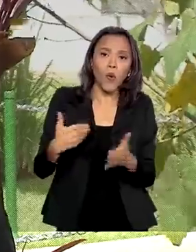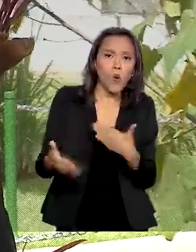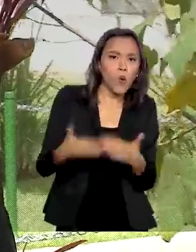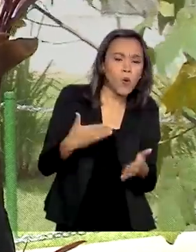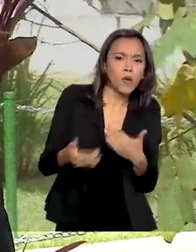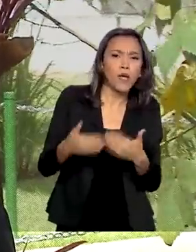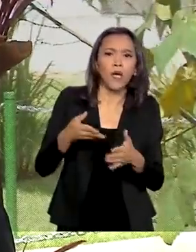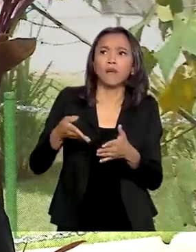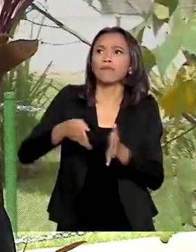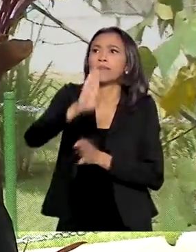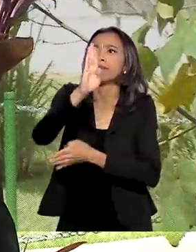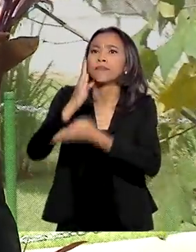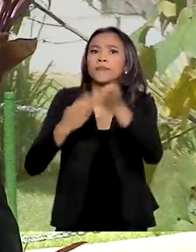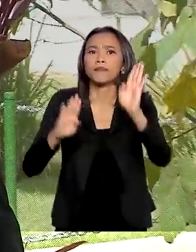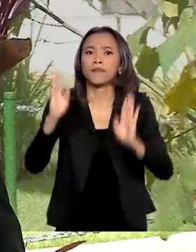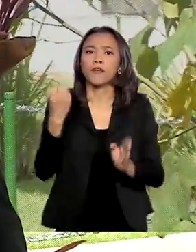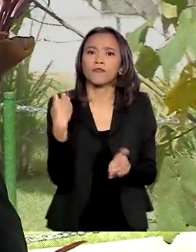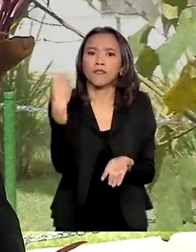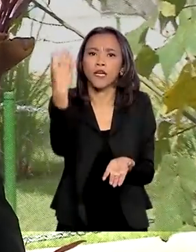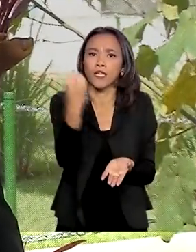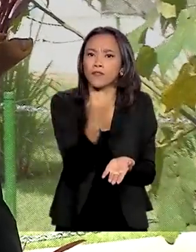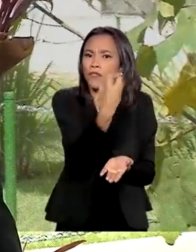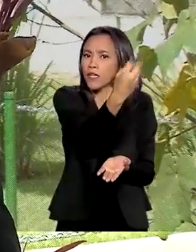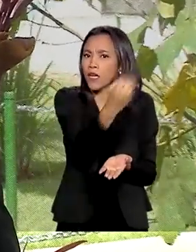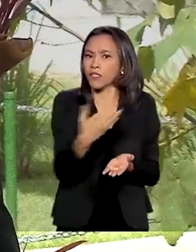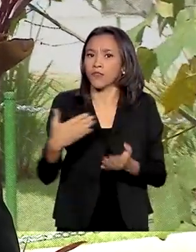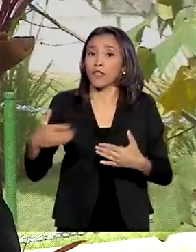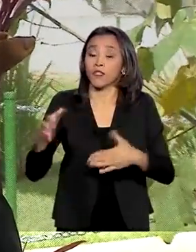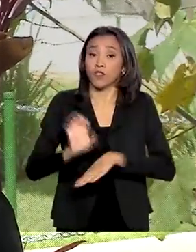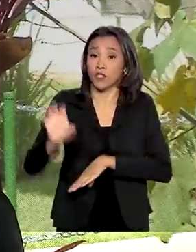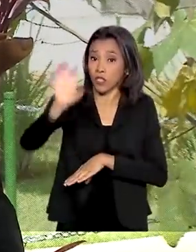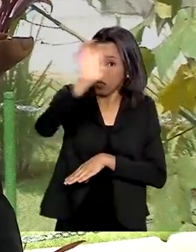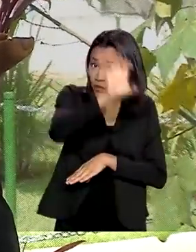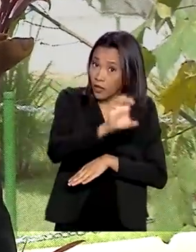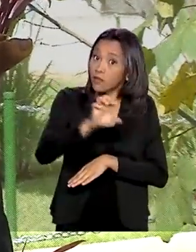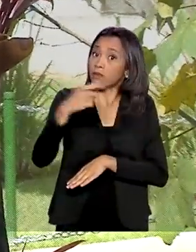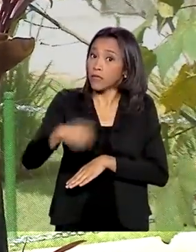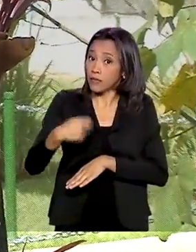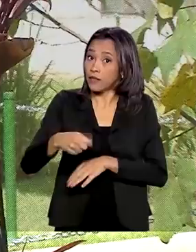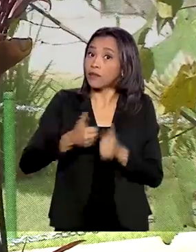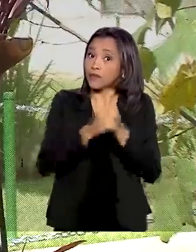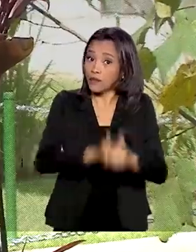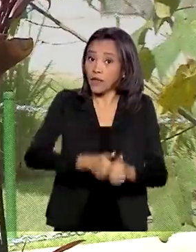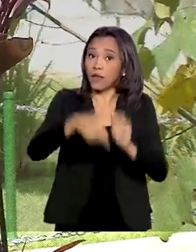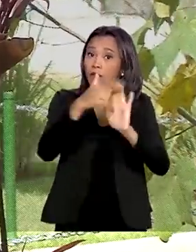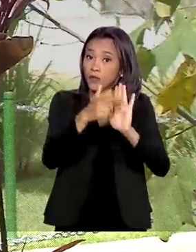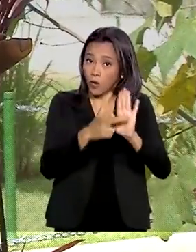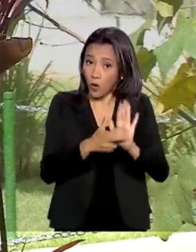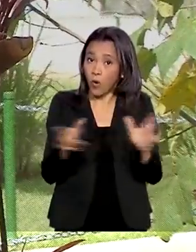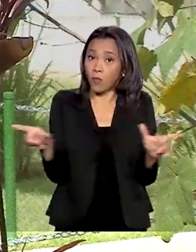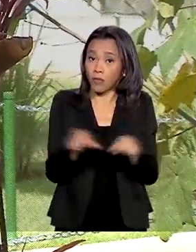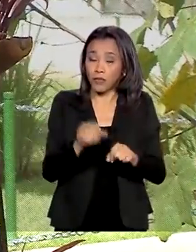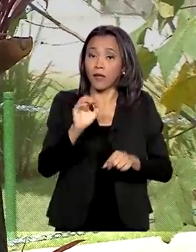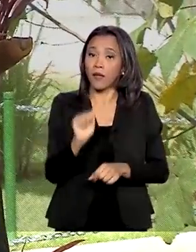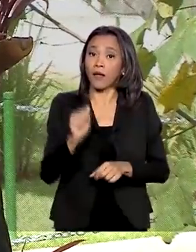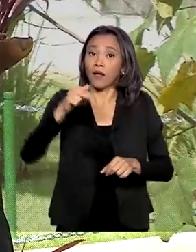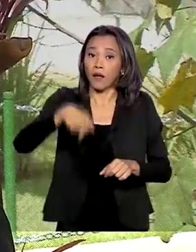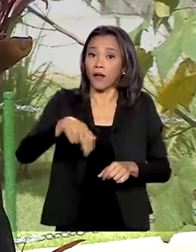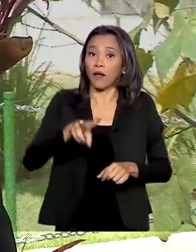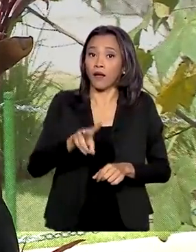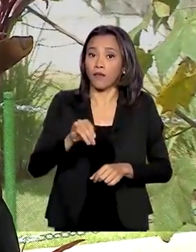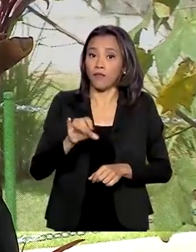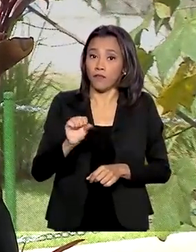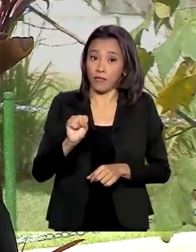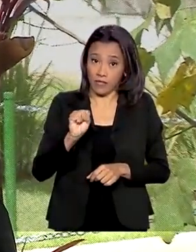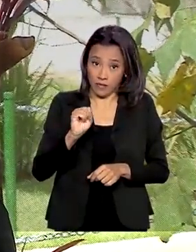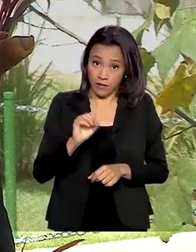interestadual e intermunicipal deve ser embasada em normas da Anvisa. O objetivo é impedir que a circulação de